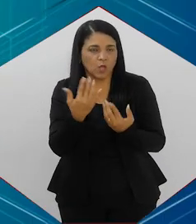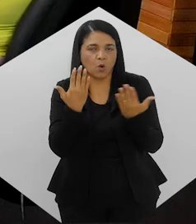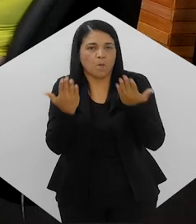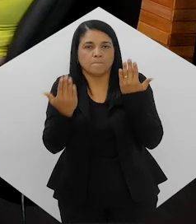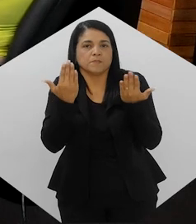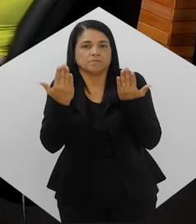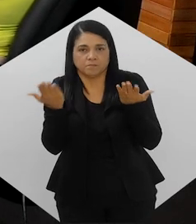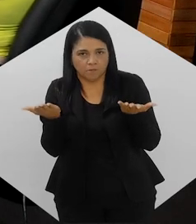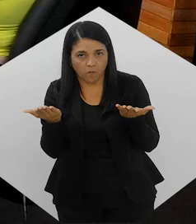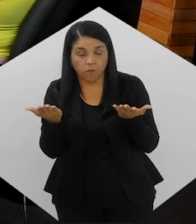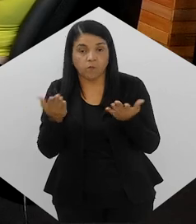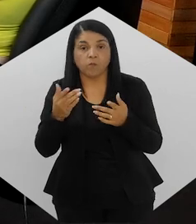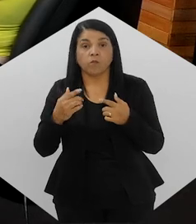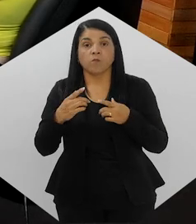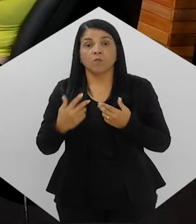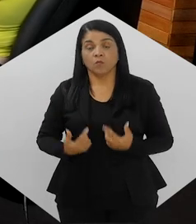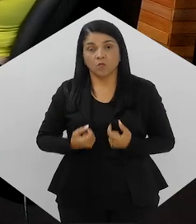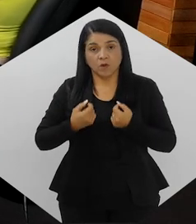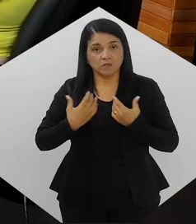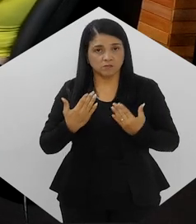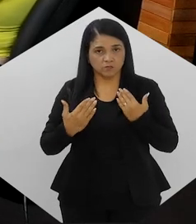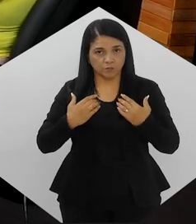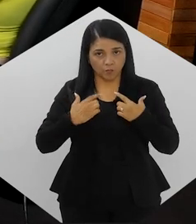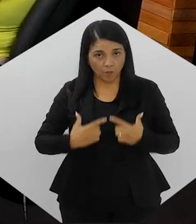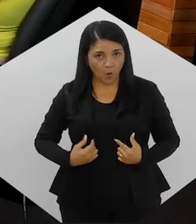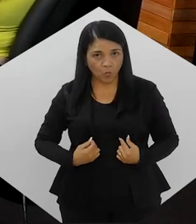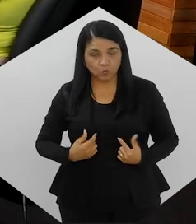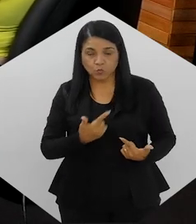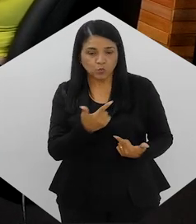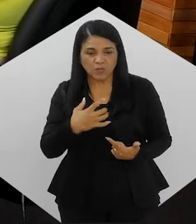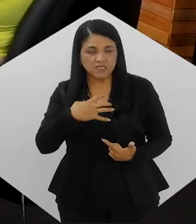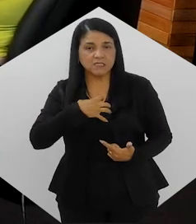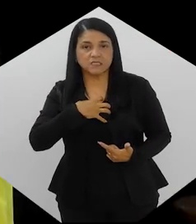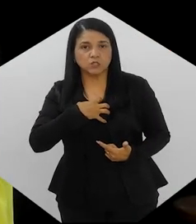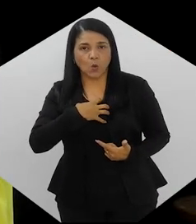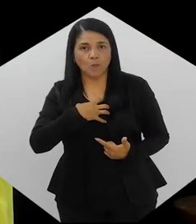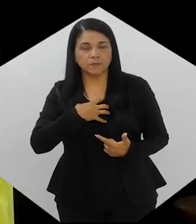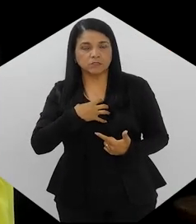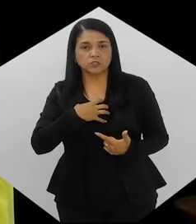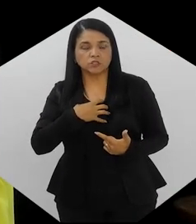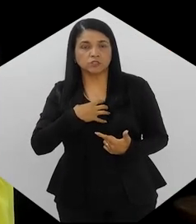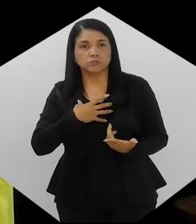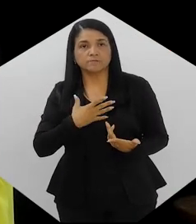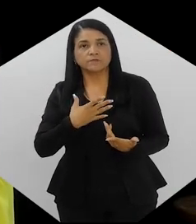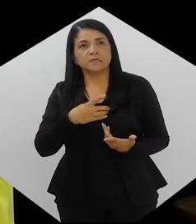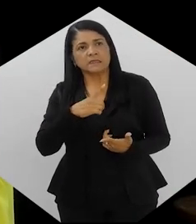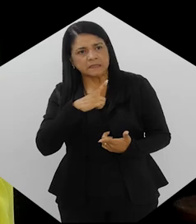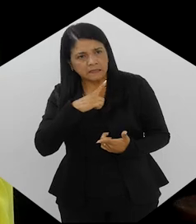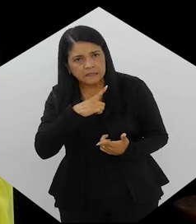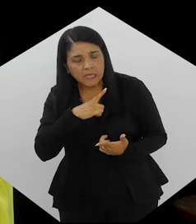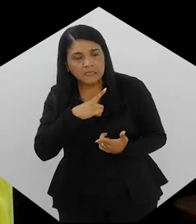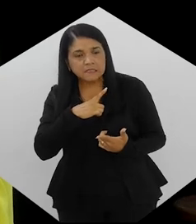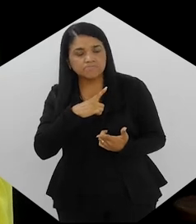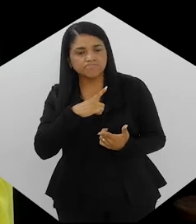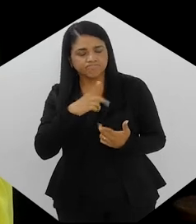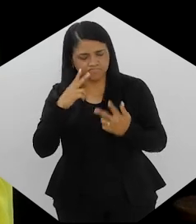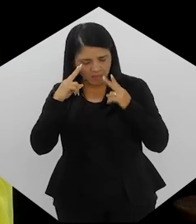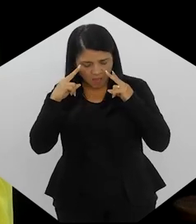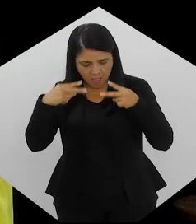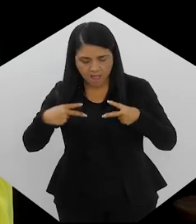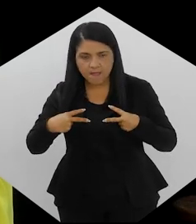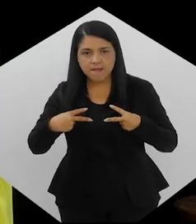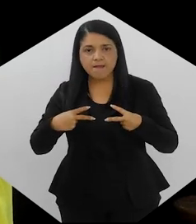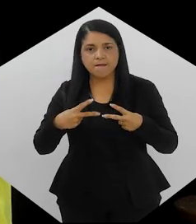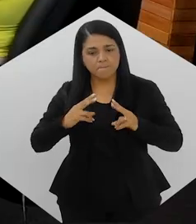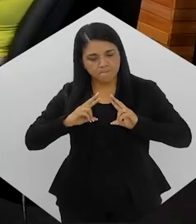Agora, o câncer de pulmão, ele não tem sintomas específicos, mas existem alguns sinais que as pessoas precisam e podem ficar